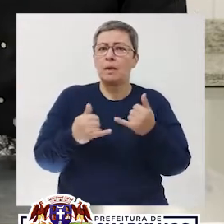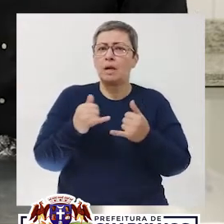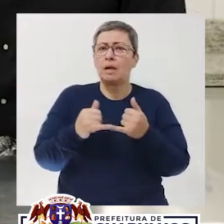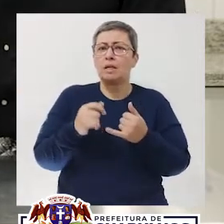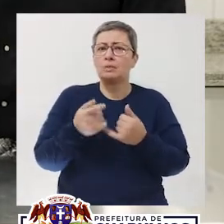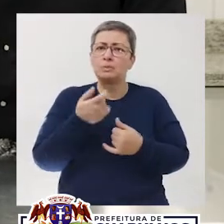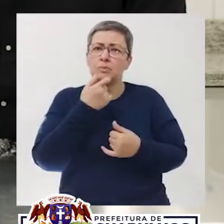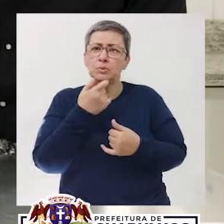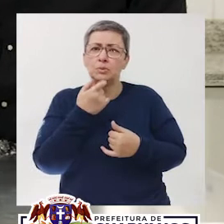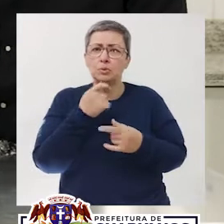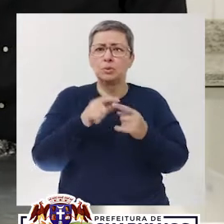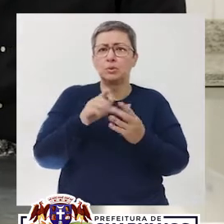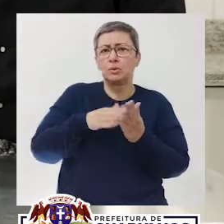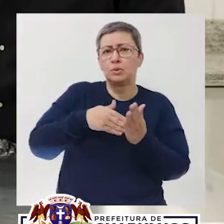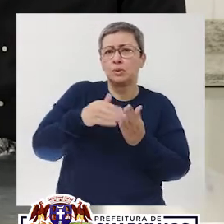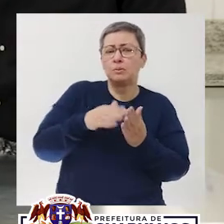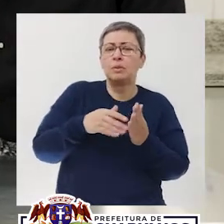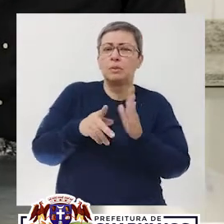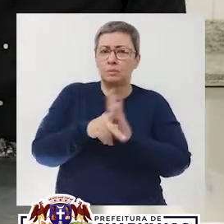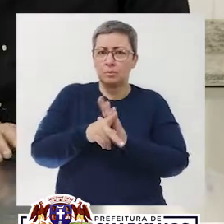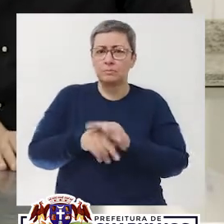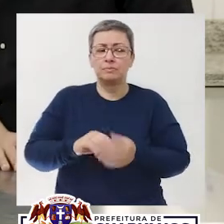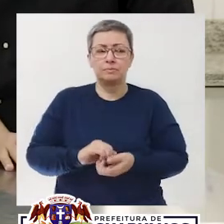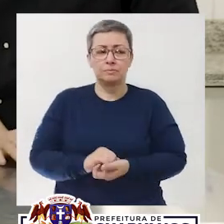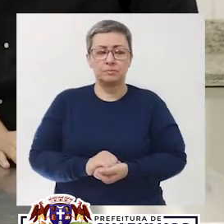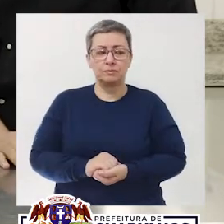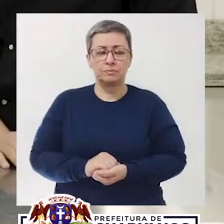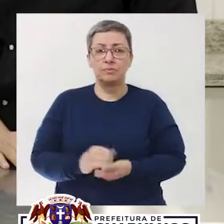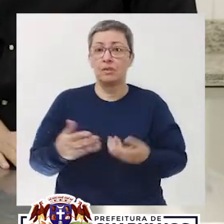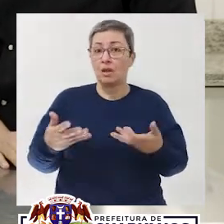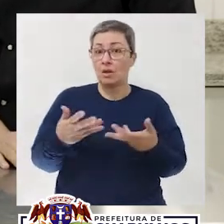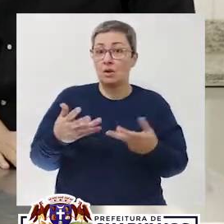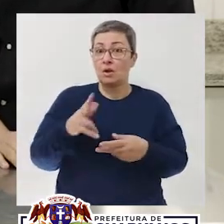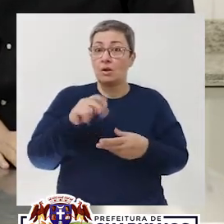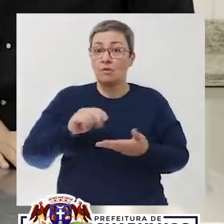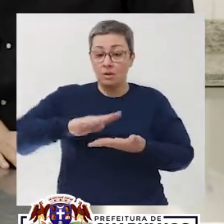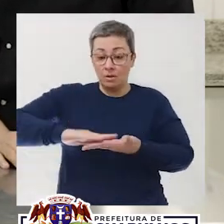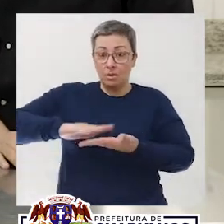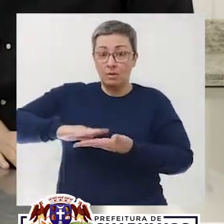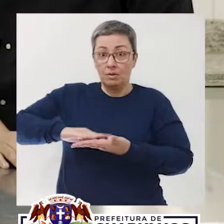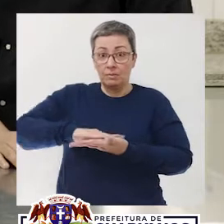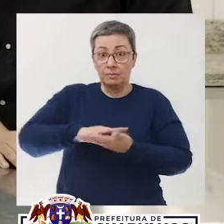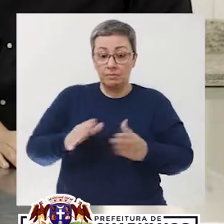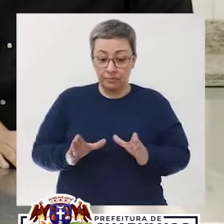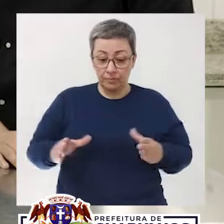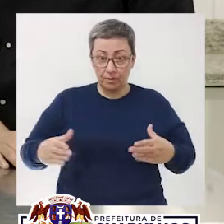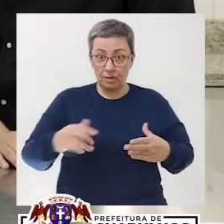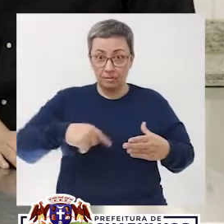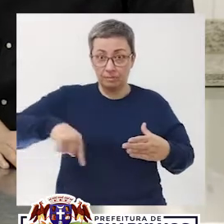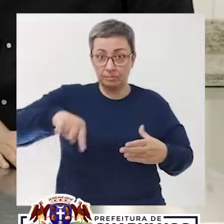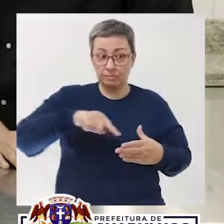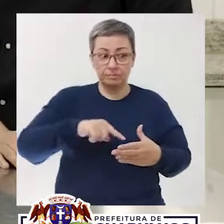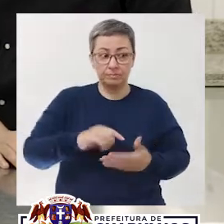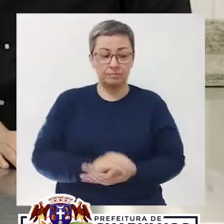como se fosse fazer meio que um biscoitinho ali amanteigado. amanteigado. Certo. Agora vamos forrar a forma, o fundo da forma